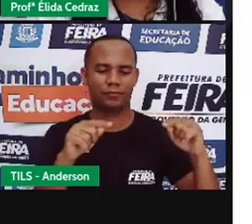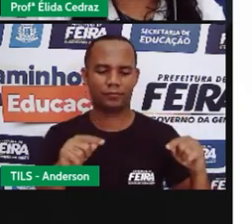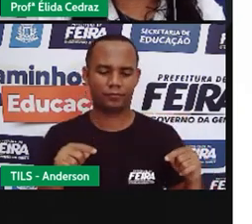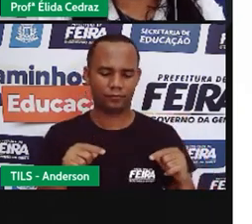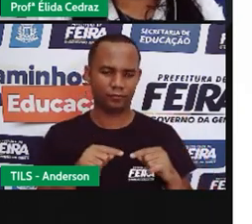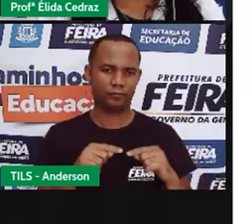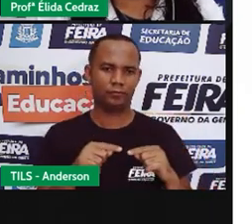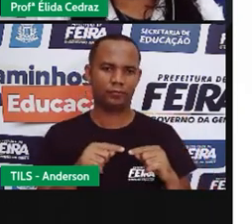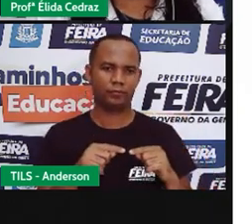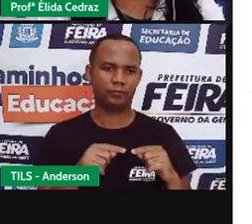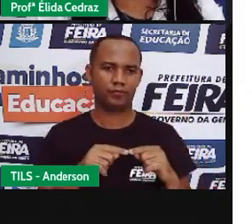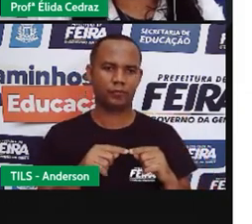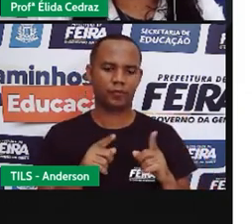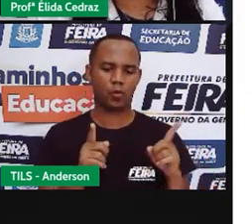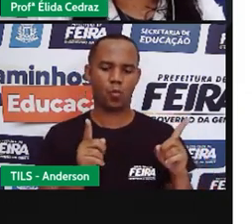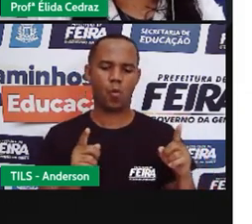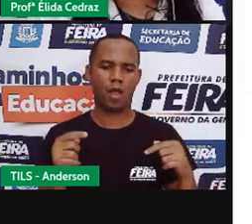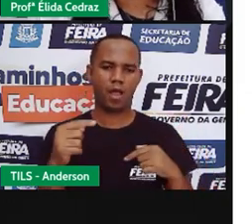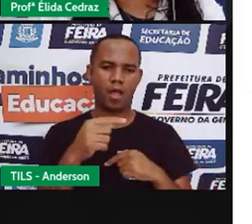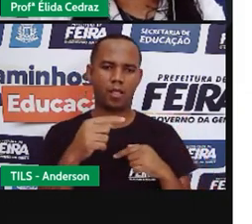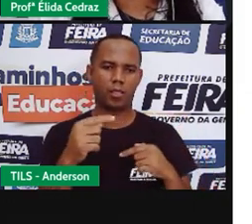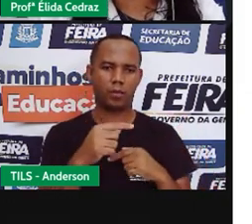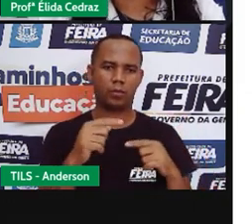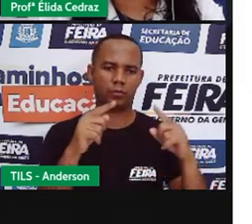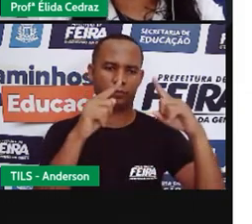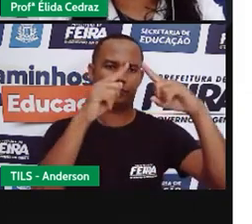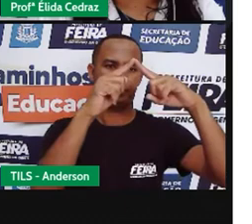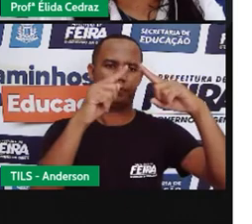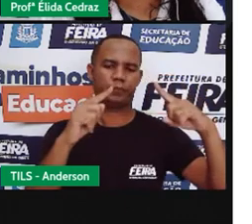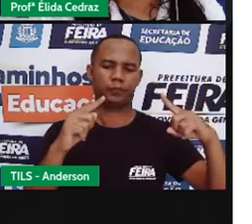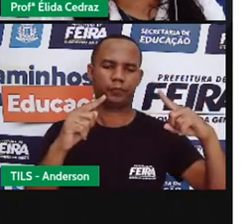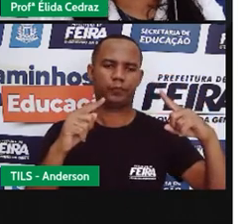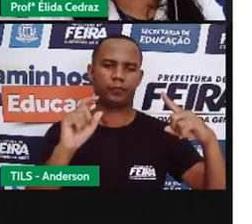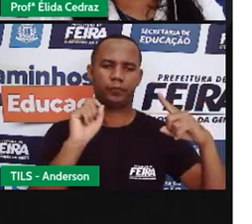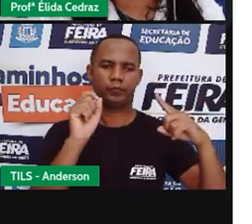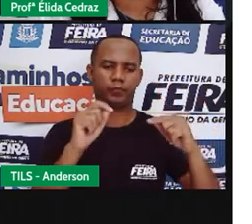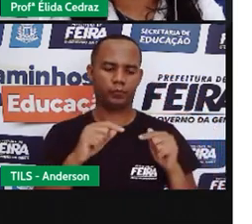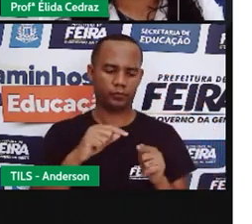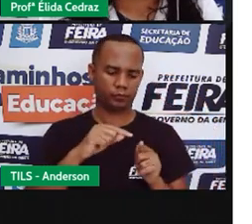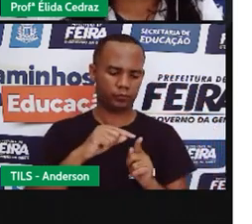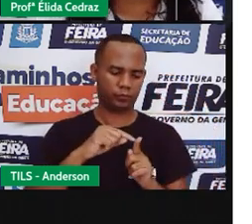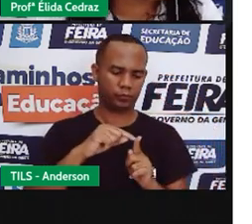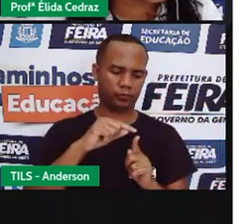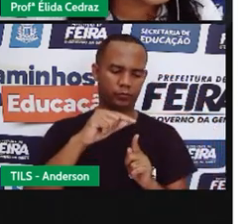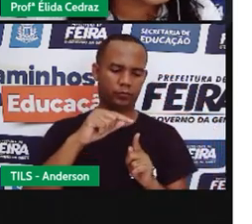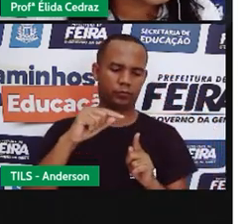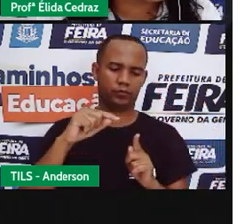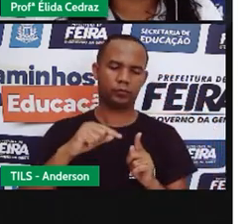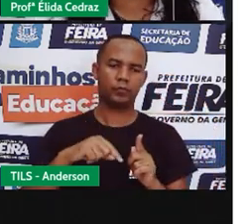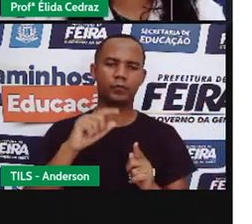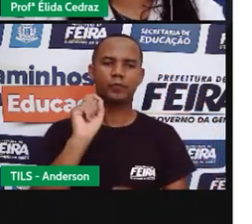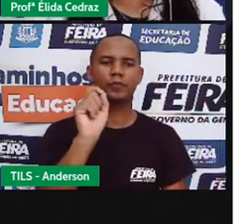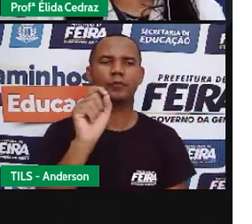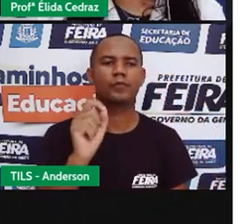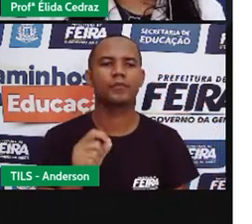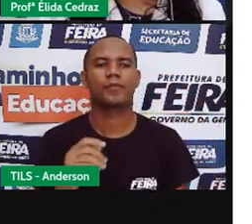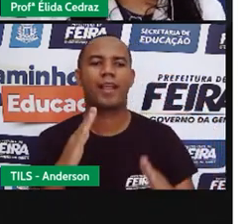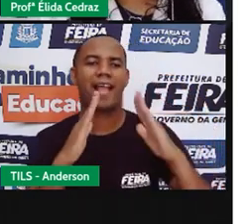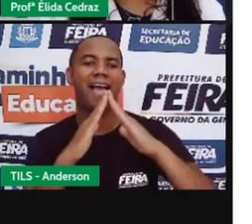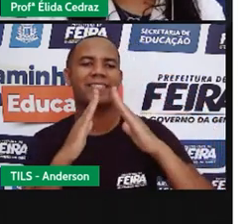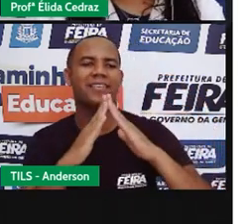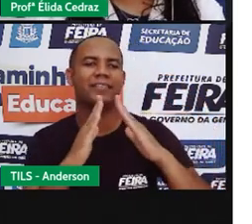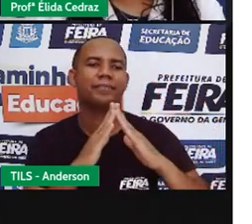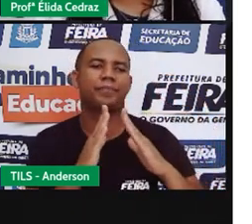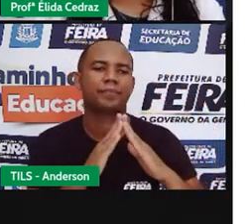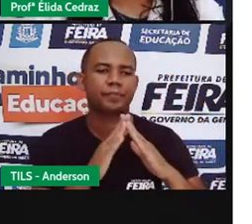eu utilizei um quadrado em retângulo e um piângulo o que é isso? não é